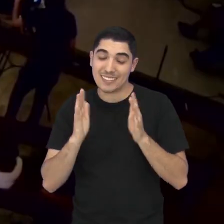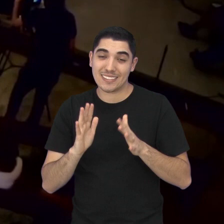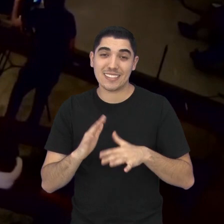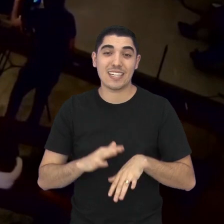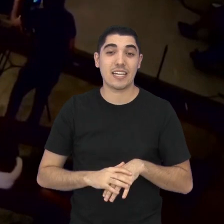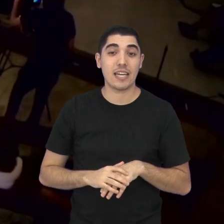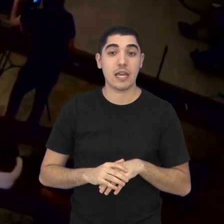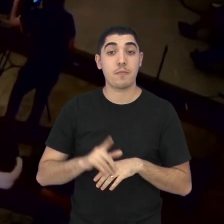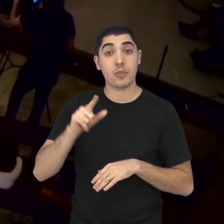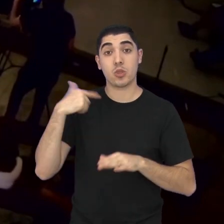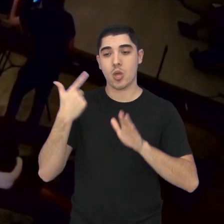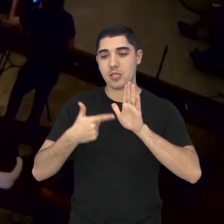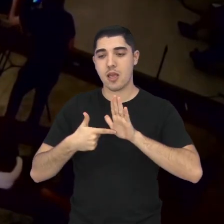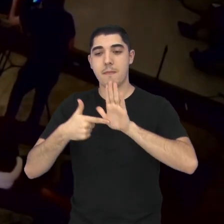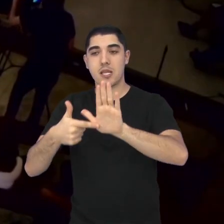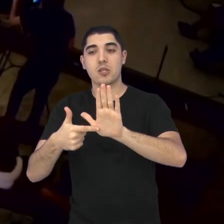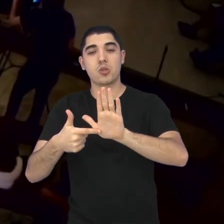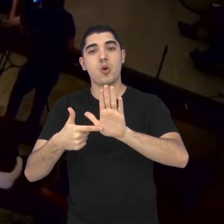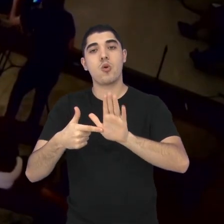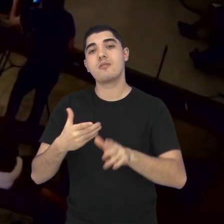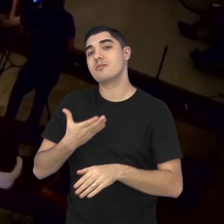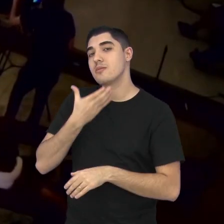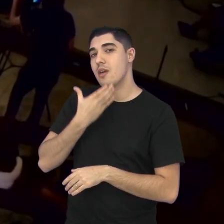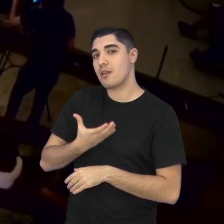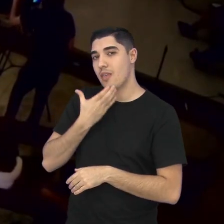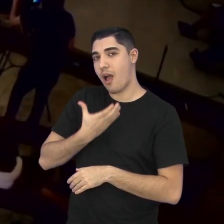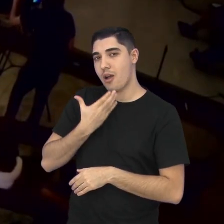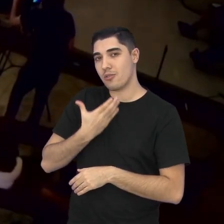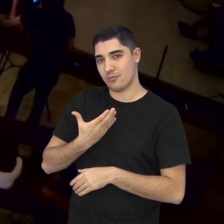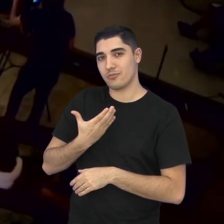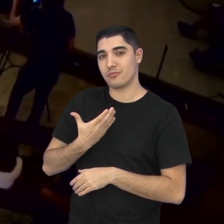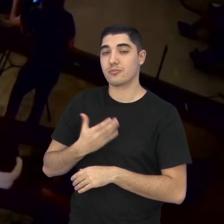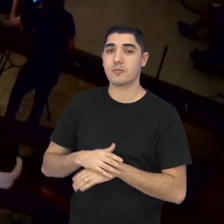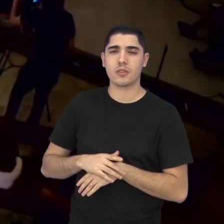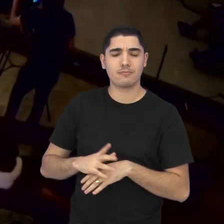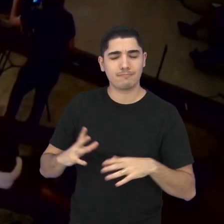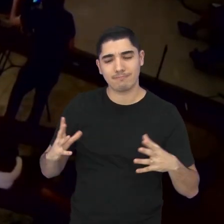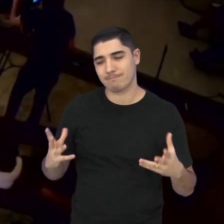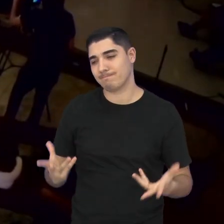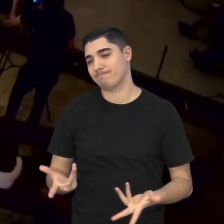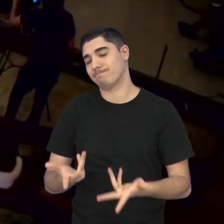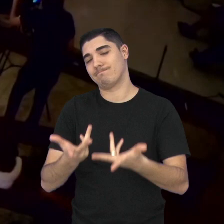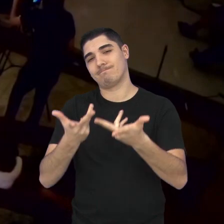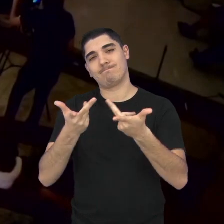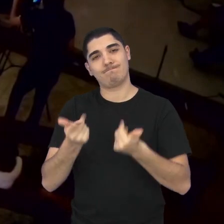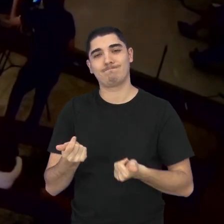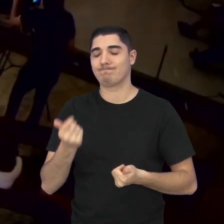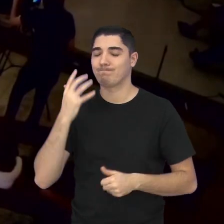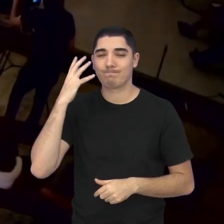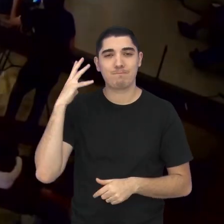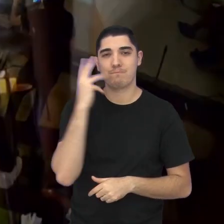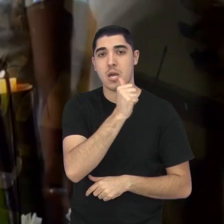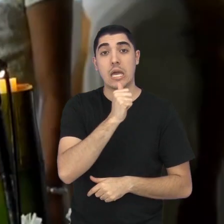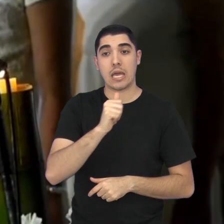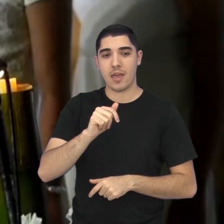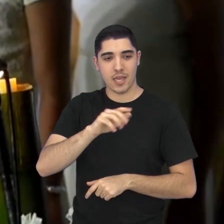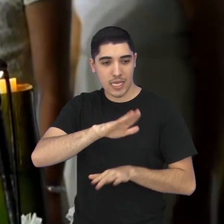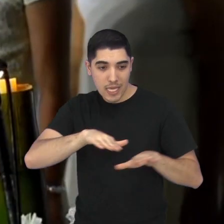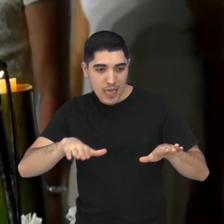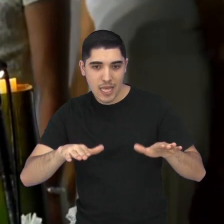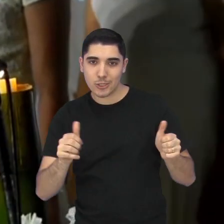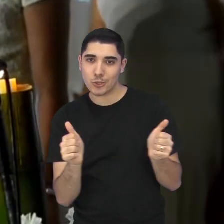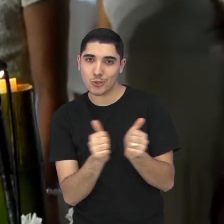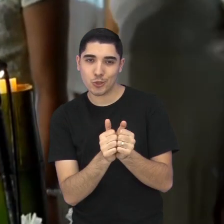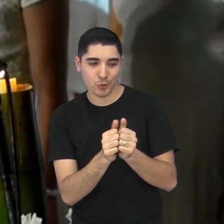Foi a apresentação de Natal que nós fizemos e foi lindo, foi lindo. A gente conseguiu reunir as